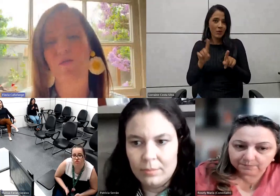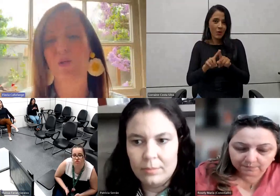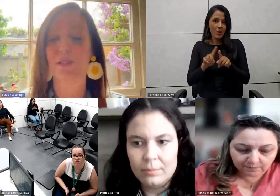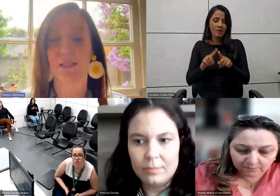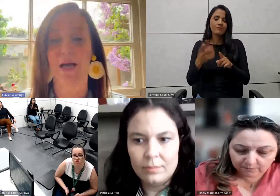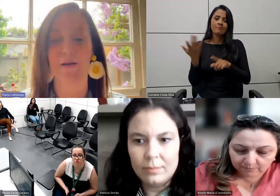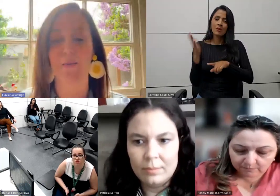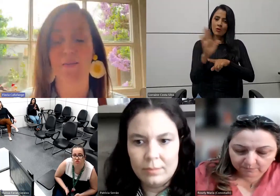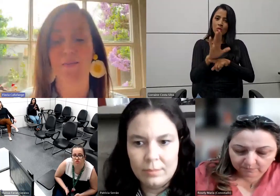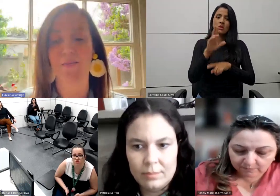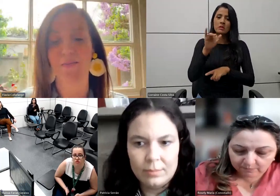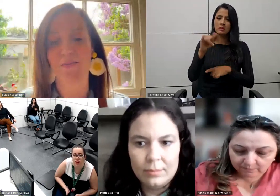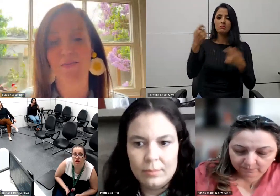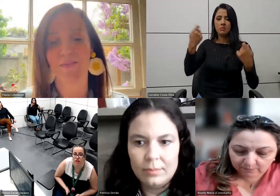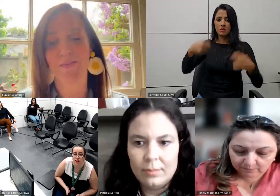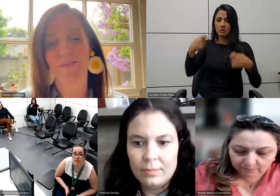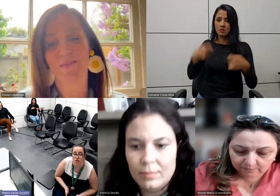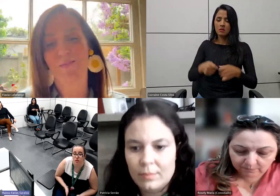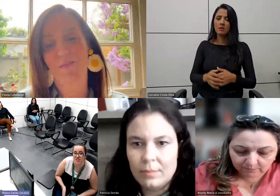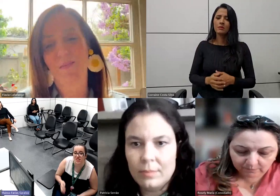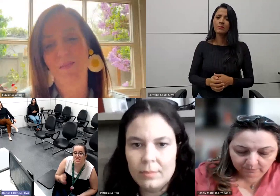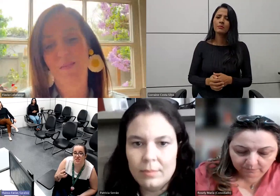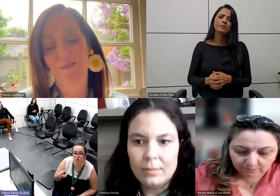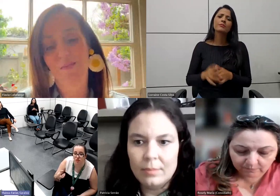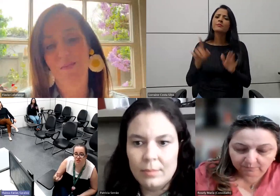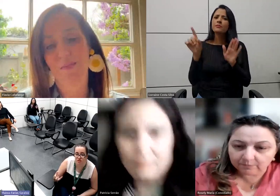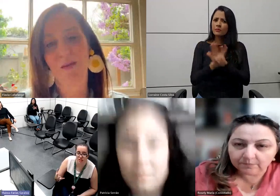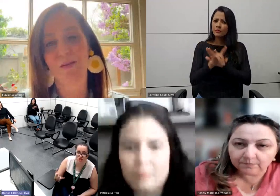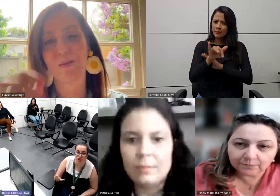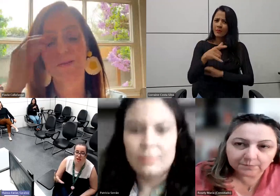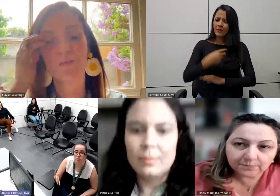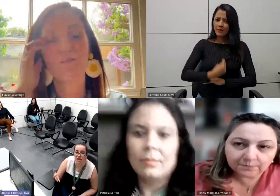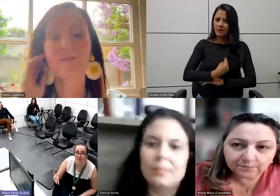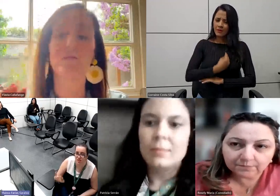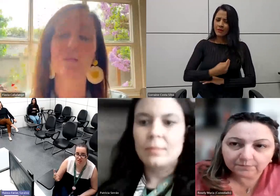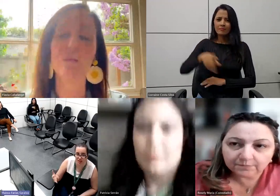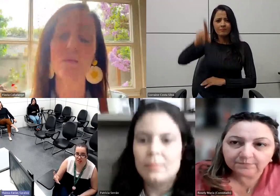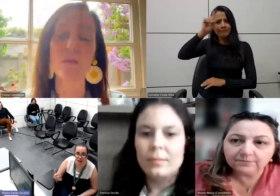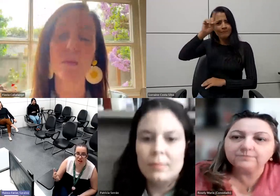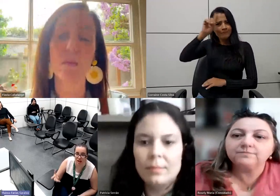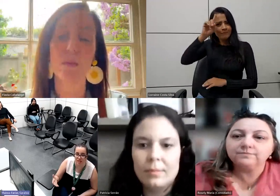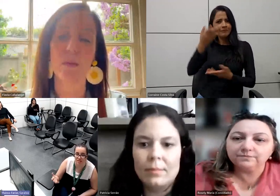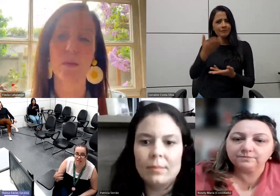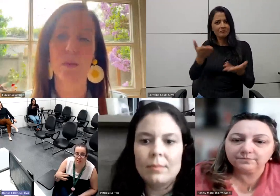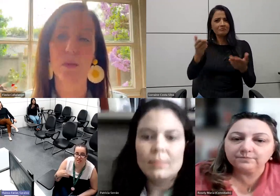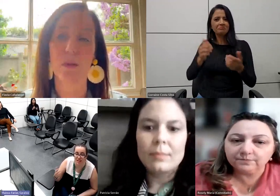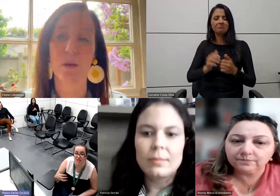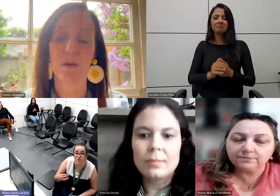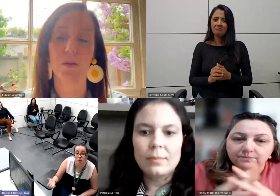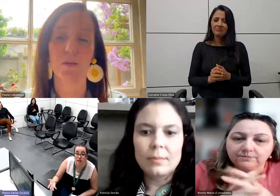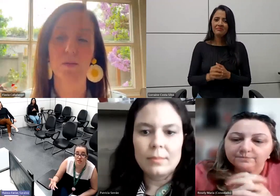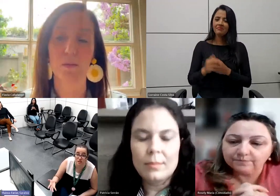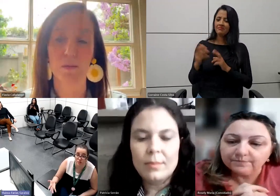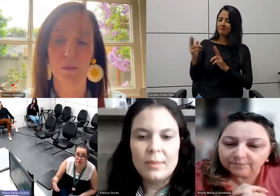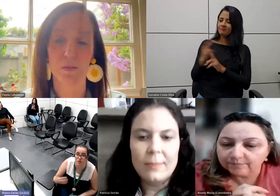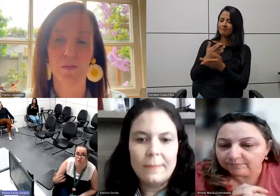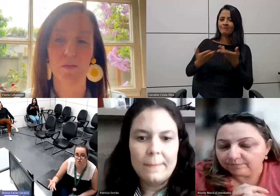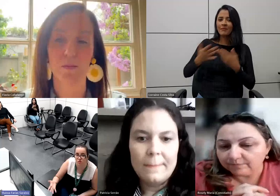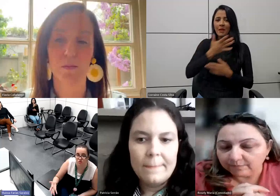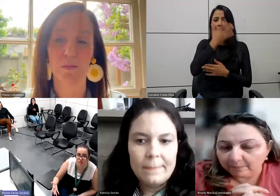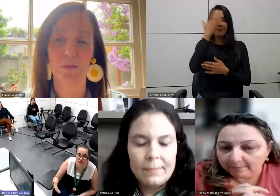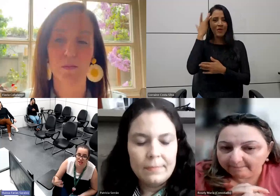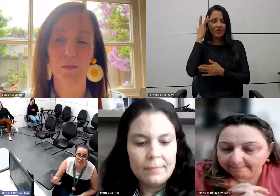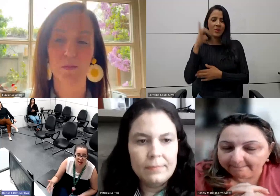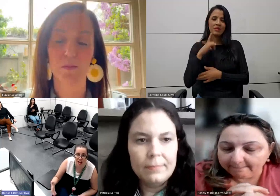ajuda se for necessário. E, Roseli, você vive diariamente, assim, esse relacionamento das